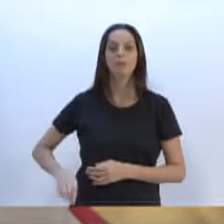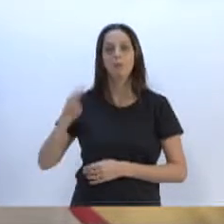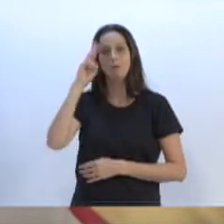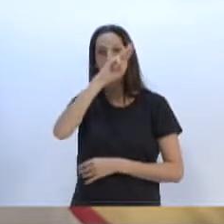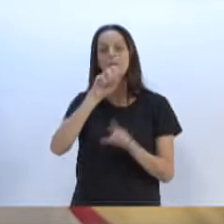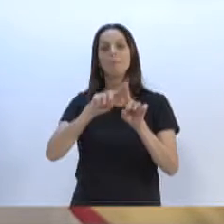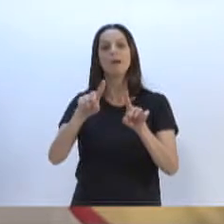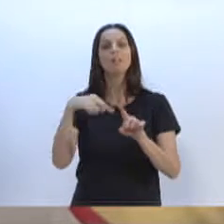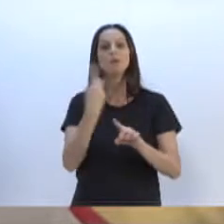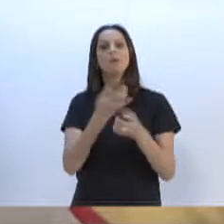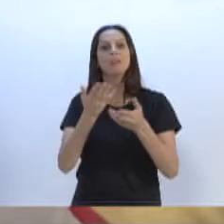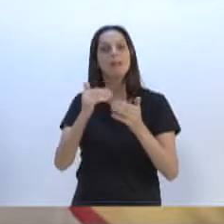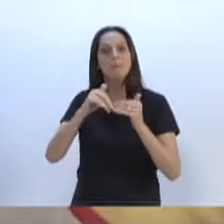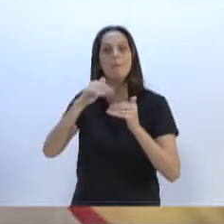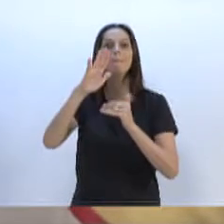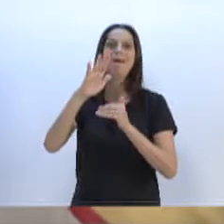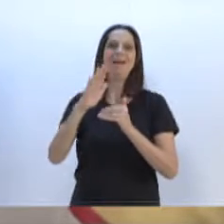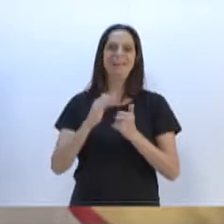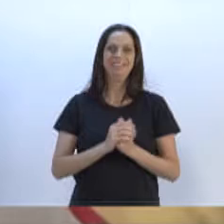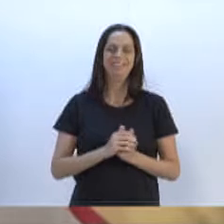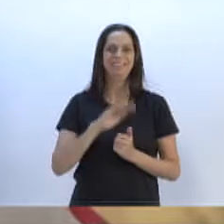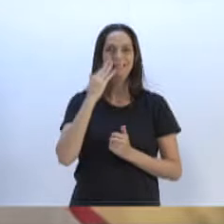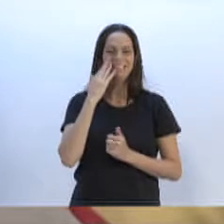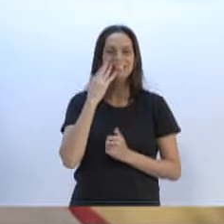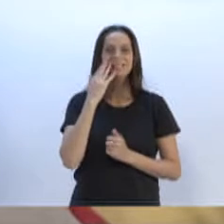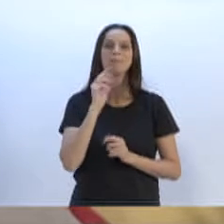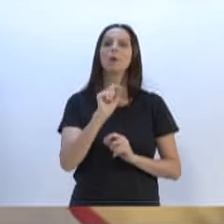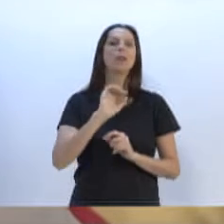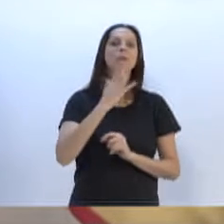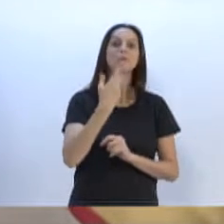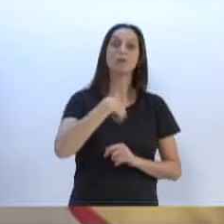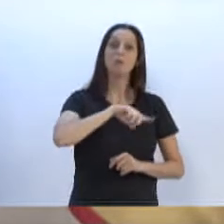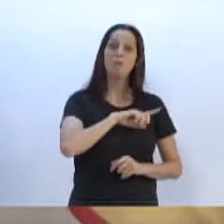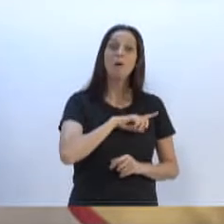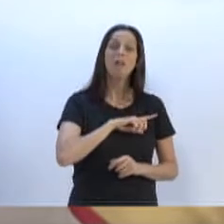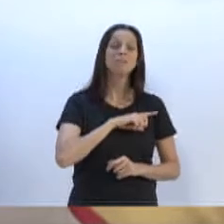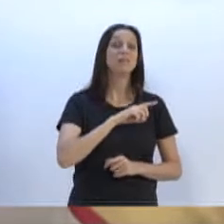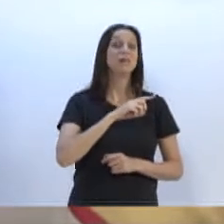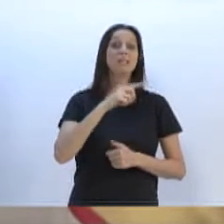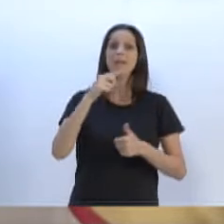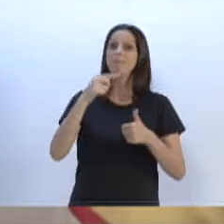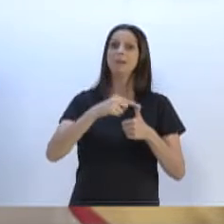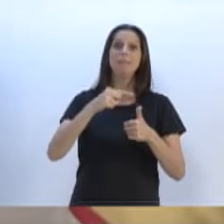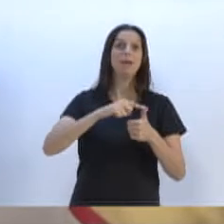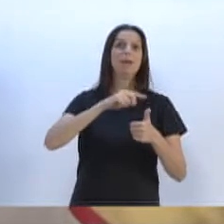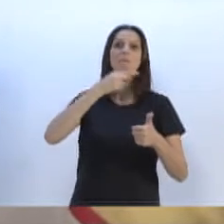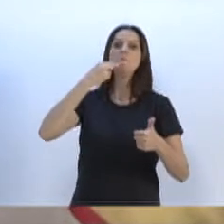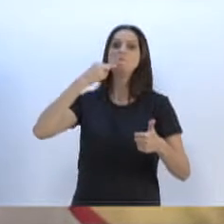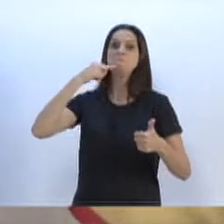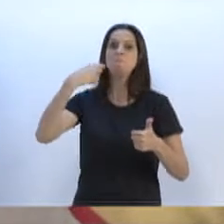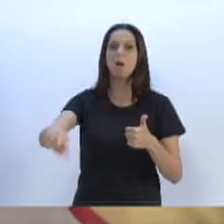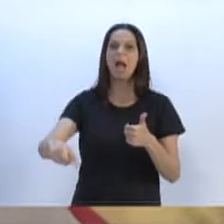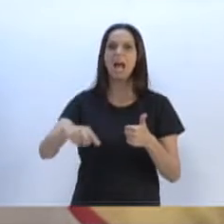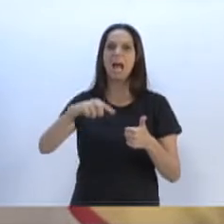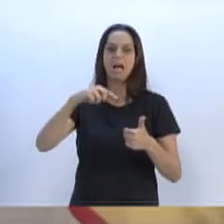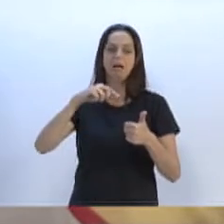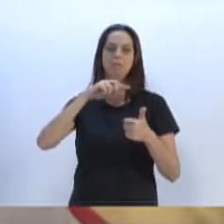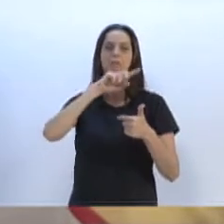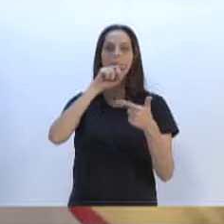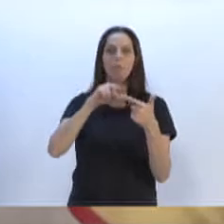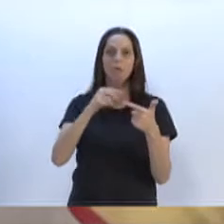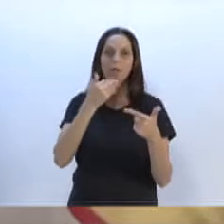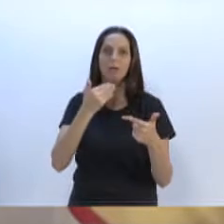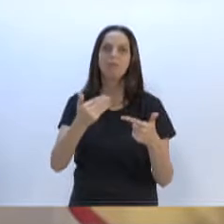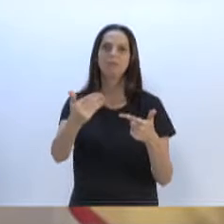invertemos, nós fomos diretos para a crítica. E isso, evidentemente, não é bom para nós que